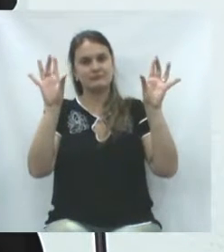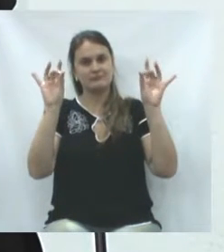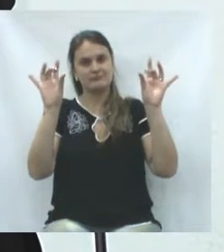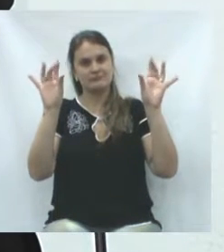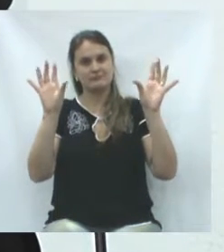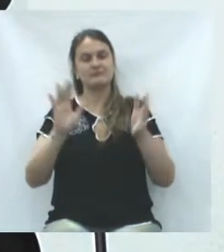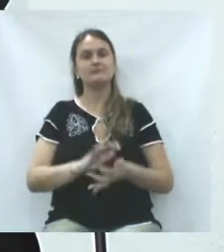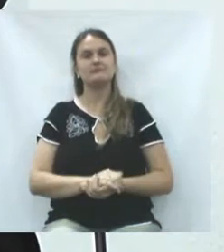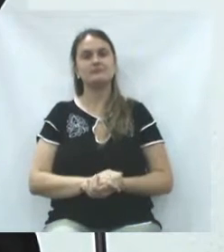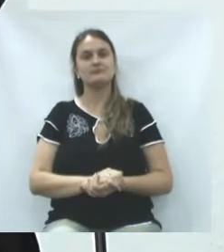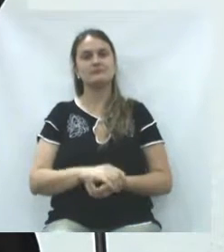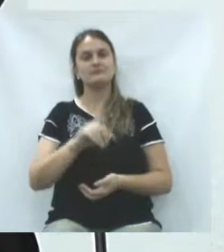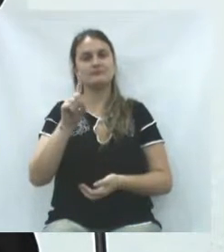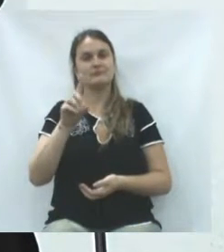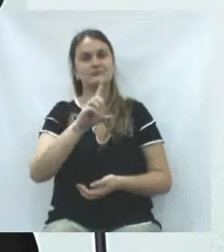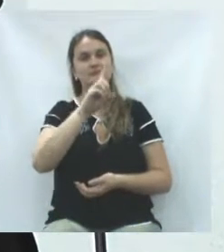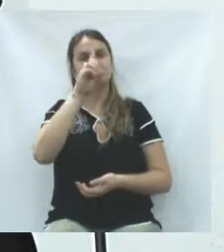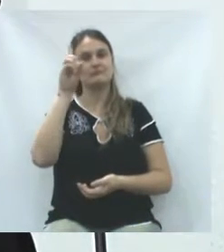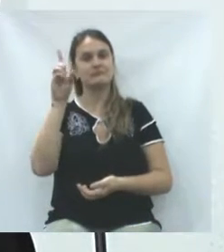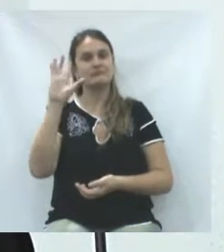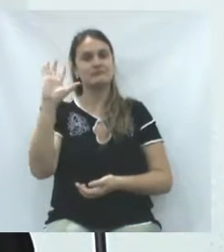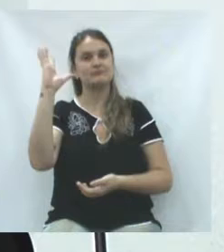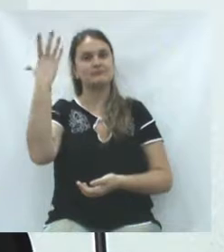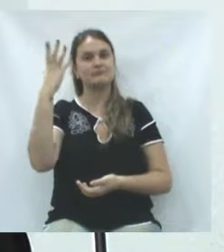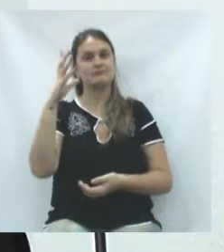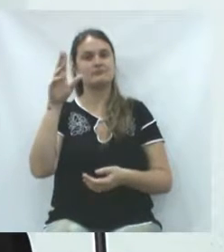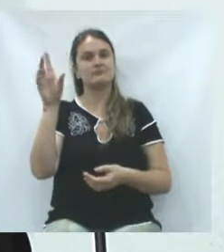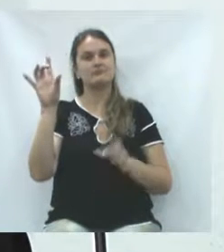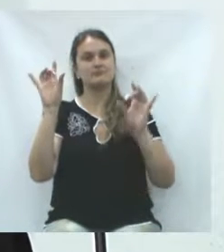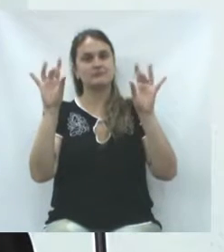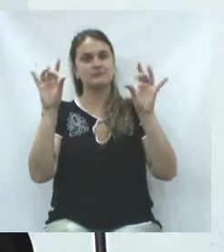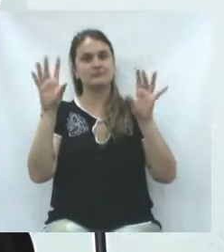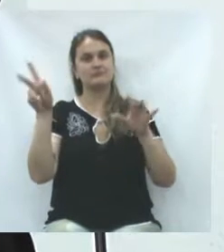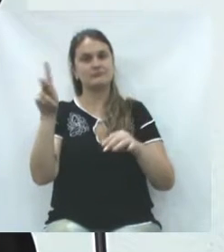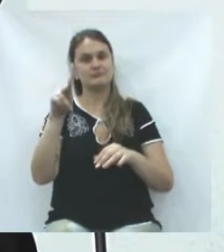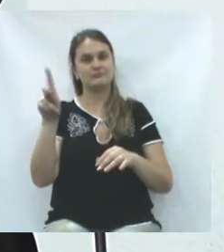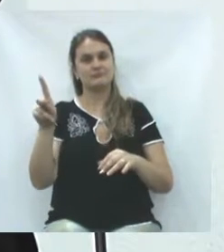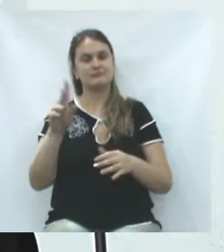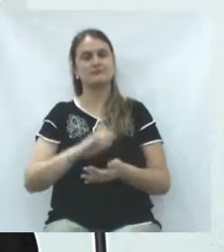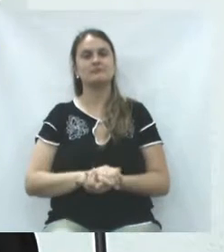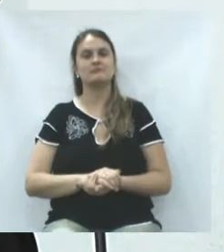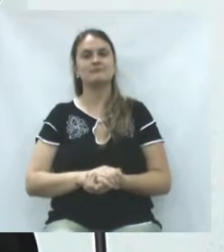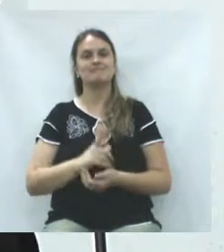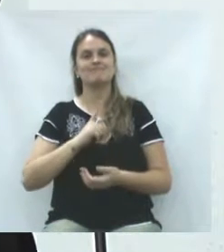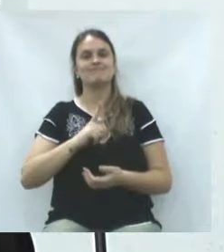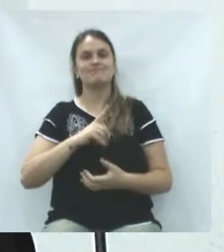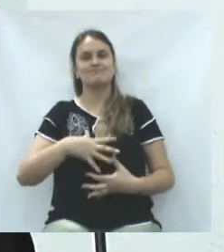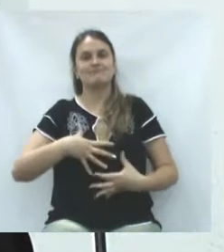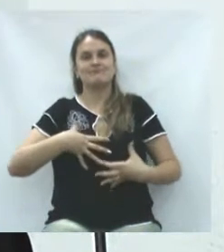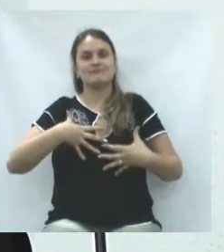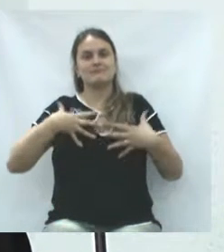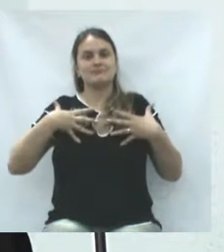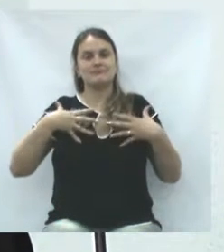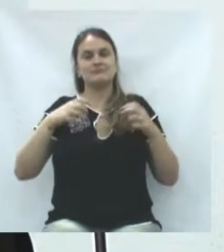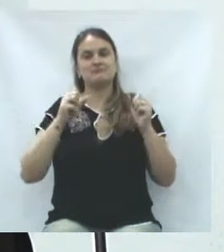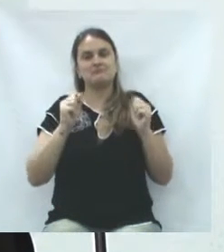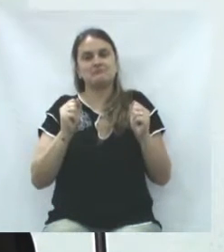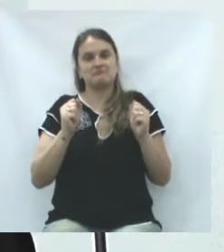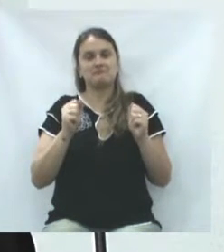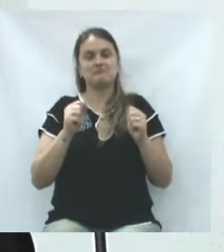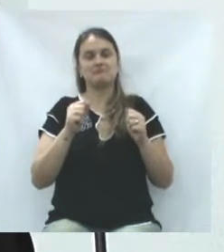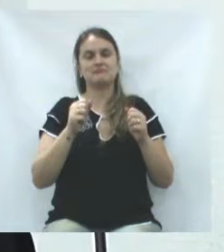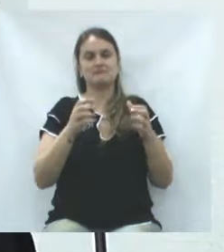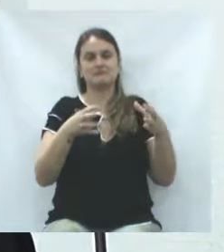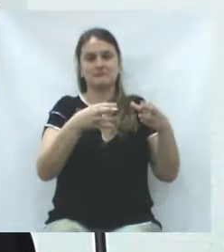especial. É a passagem do Dia dos Professores. Me sinto honrado em poder fazer